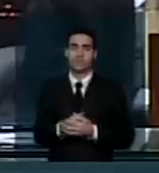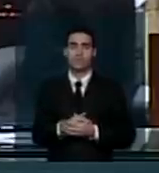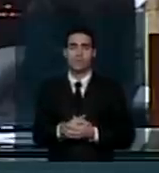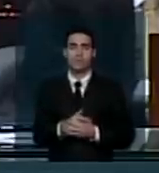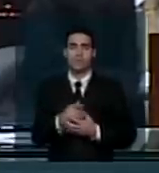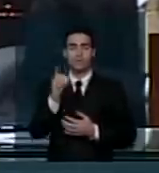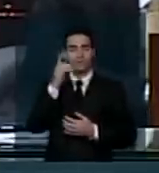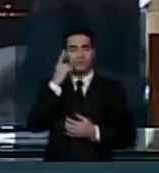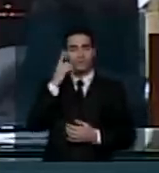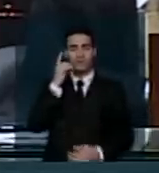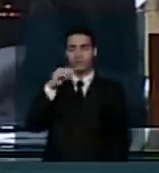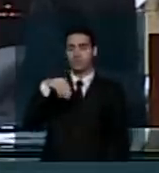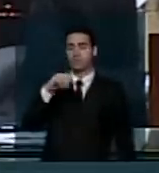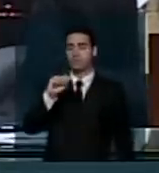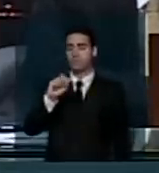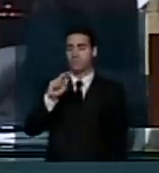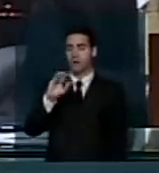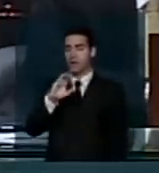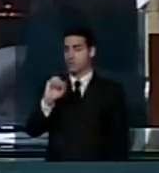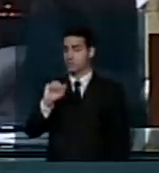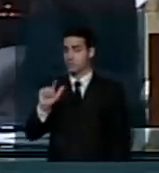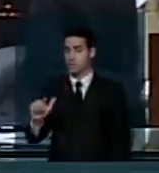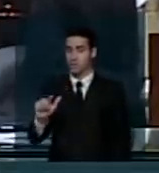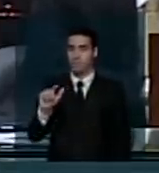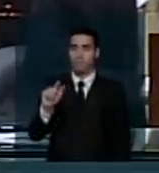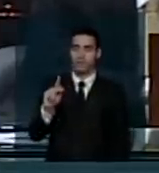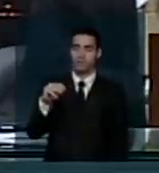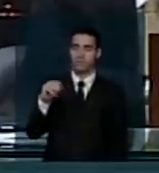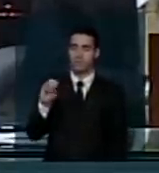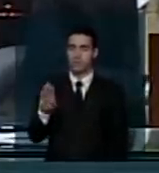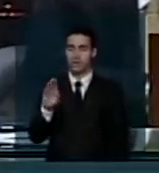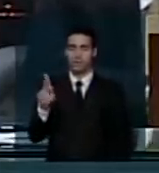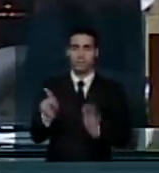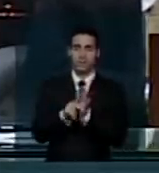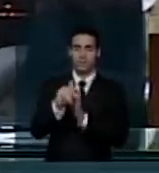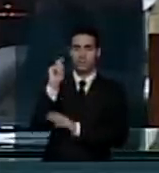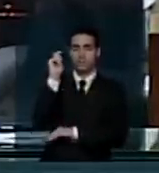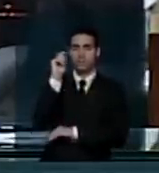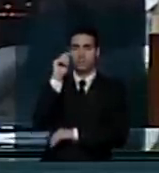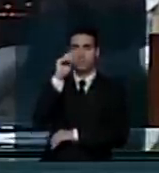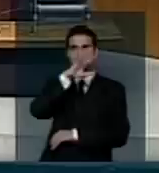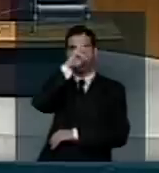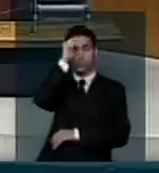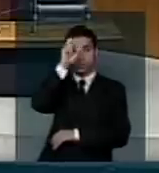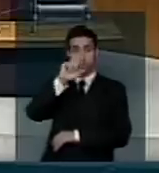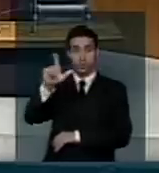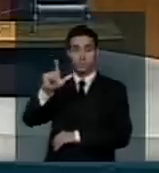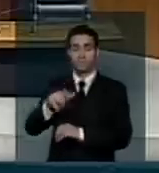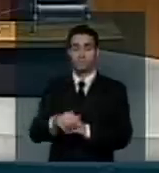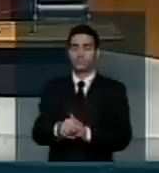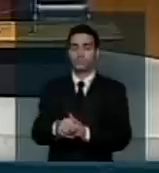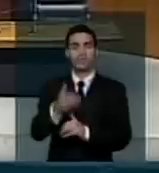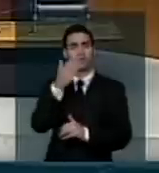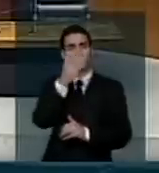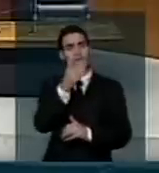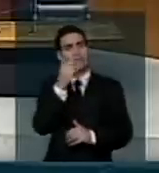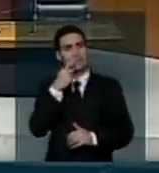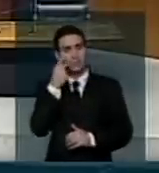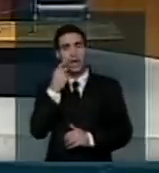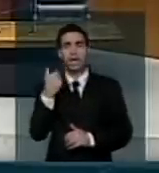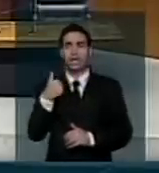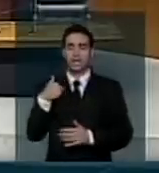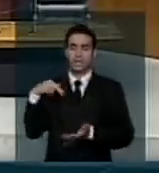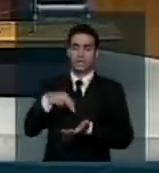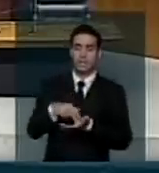Deputado Marçal Filho, PMDB, do Mato Grosso do Sul. Deputado Fábio Trad, eu vim